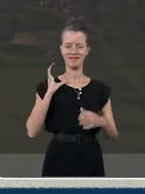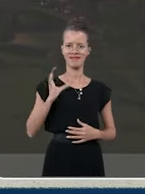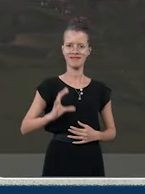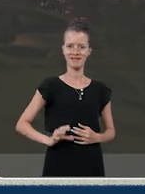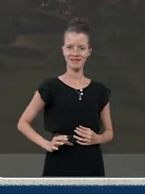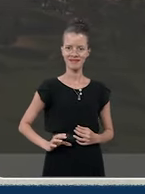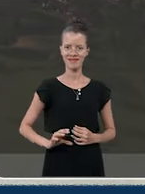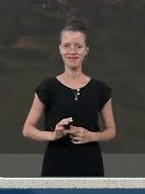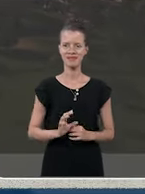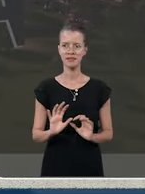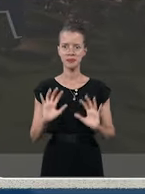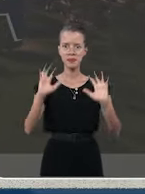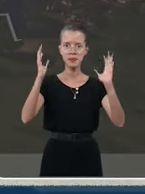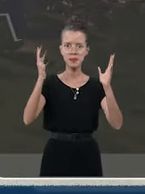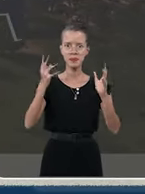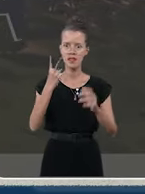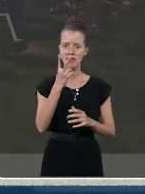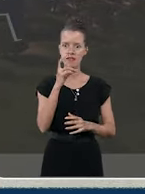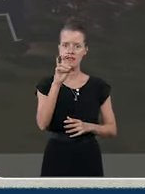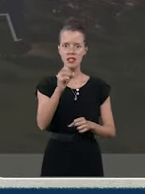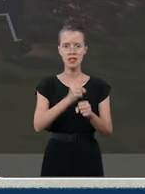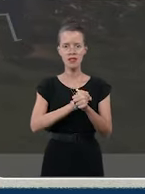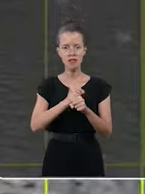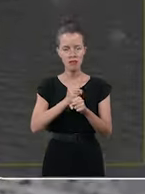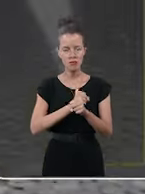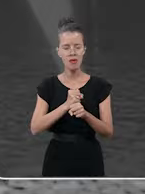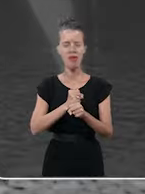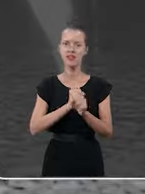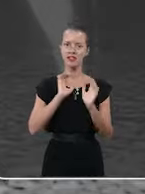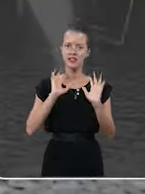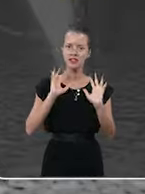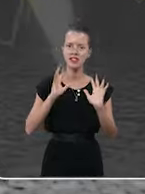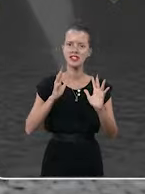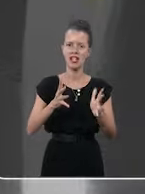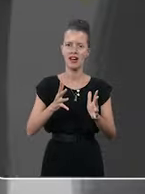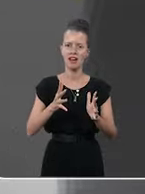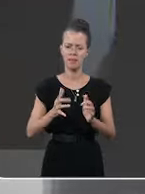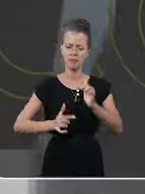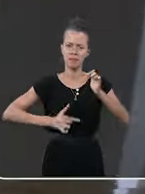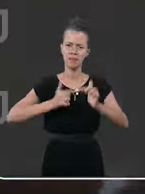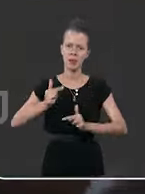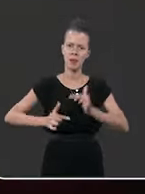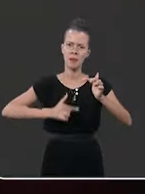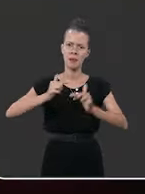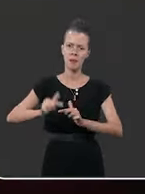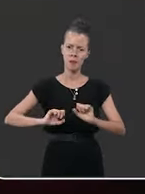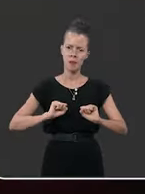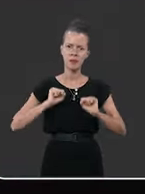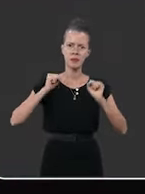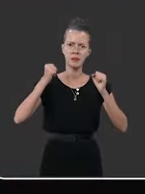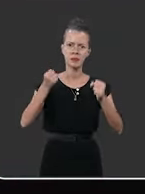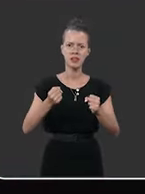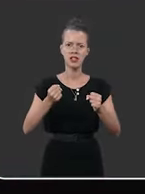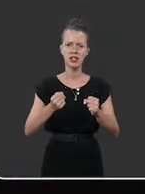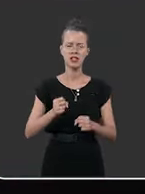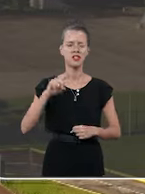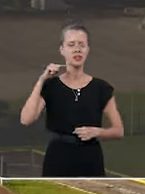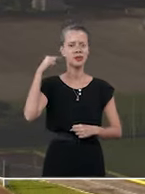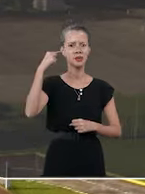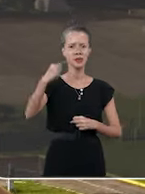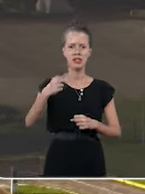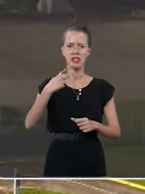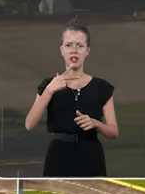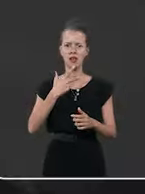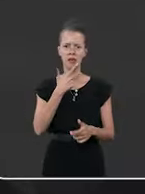Tribunal da Cidadania, comemora bodas de prata. 25 anos desse jovem tão ousado e